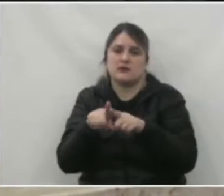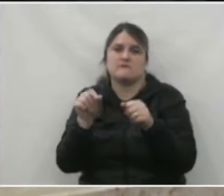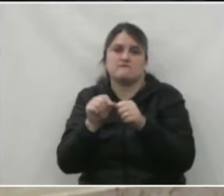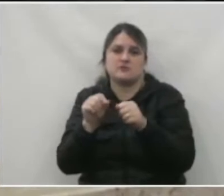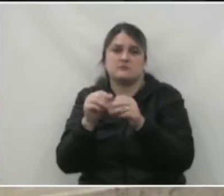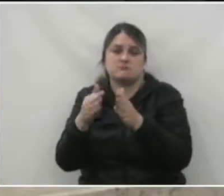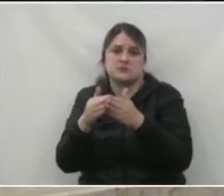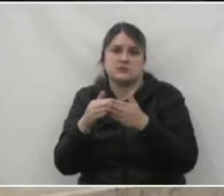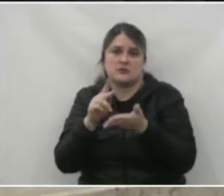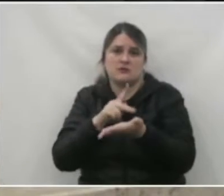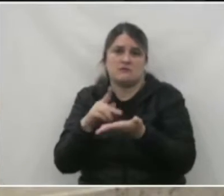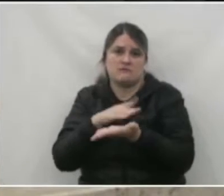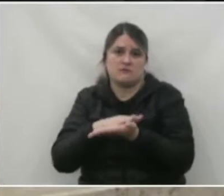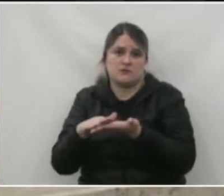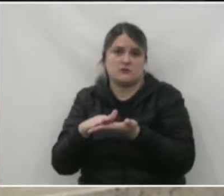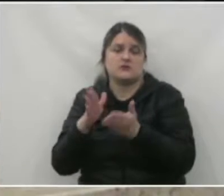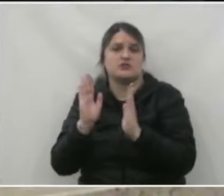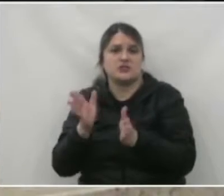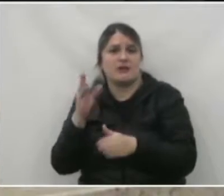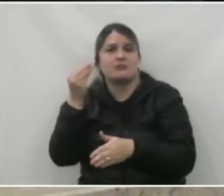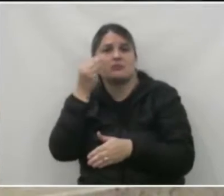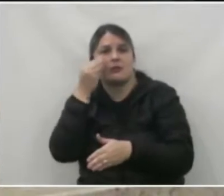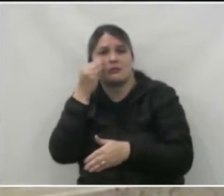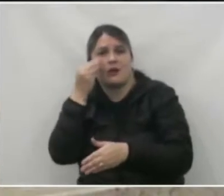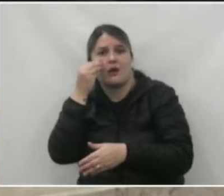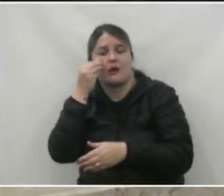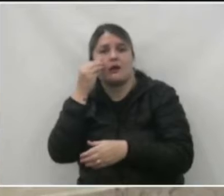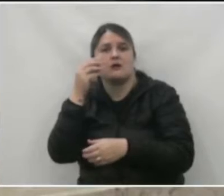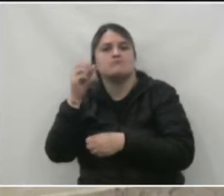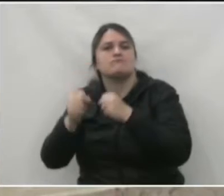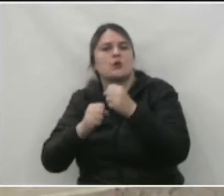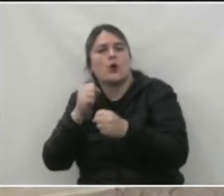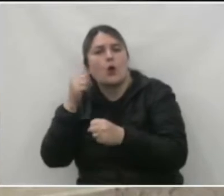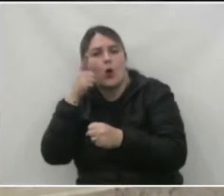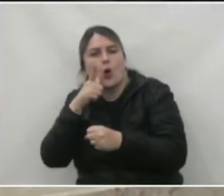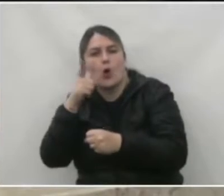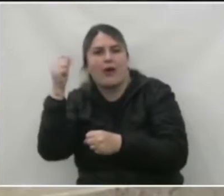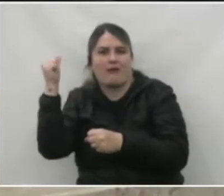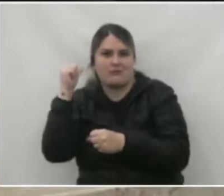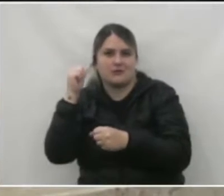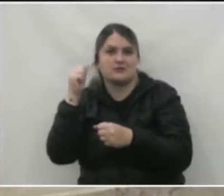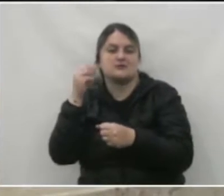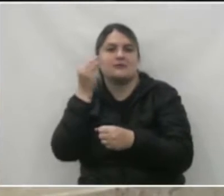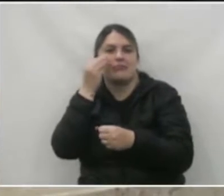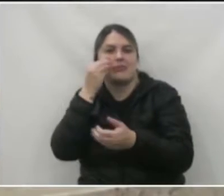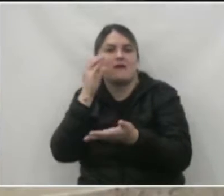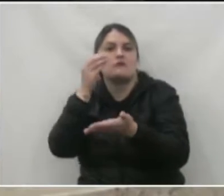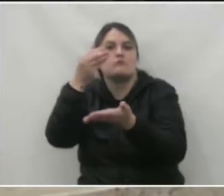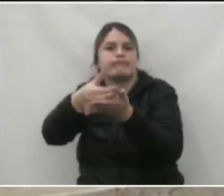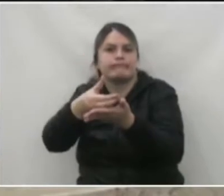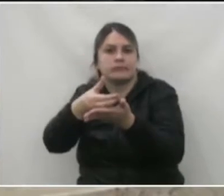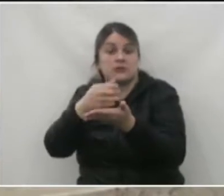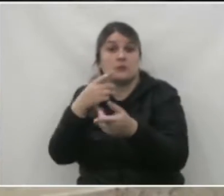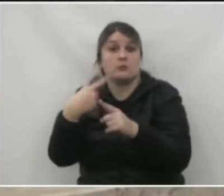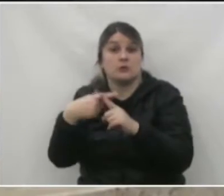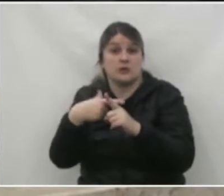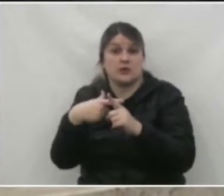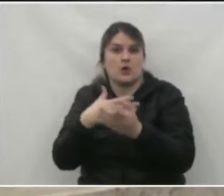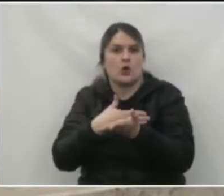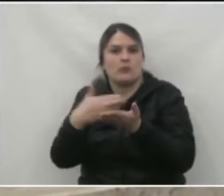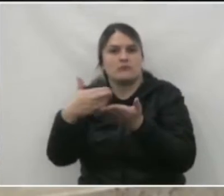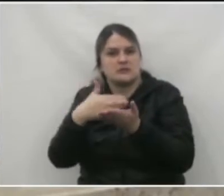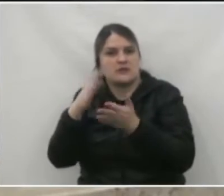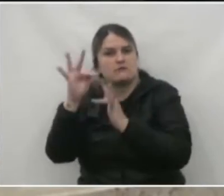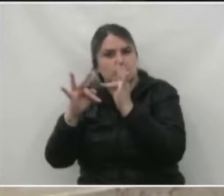asfalto, até por sinal eu já tentei ir até atrás de recurso para ver se consegue, porque o dia que começar a